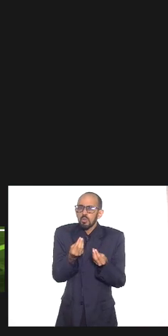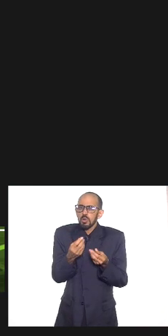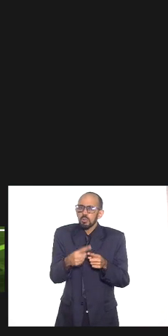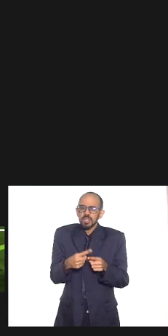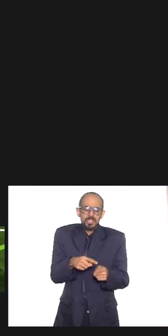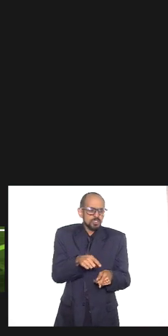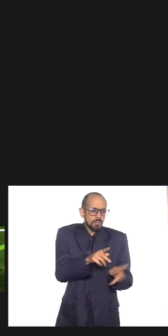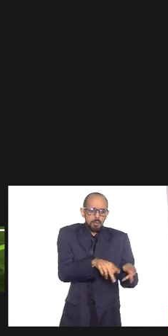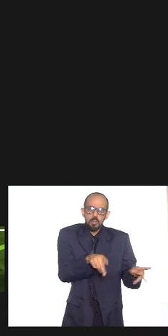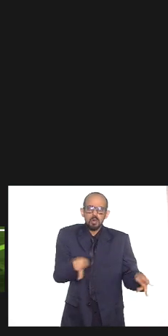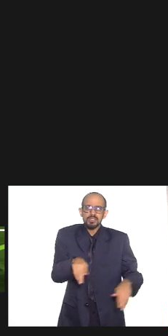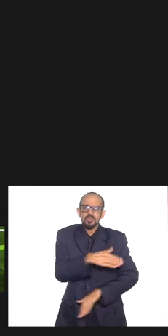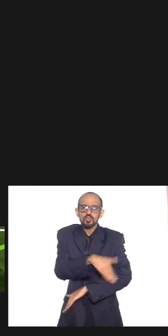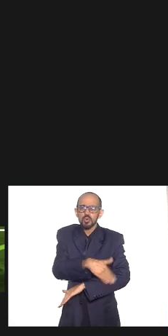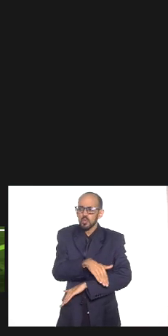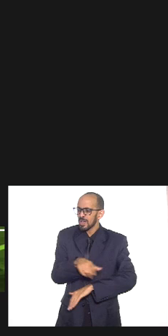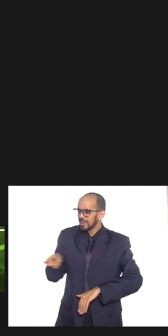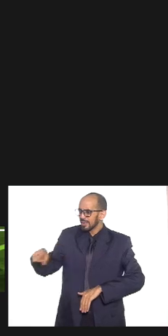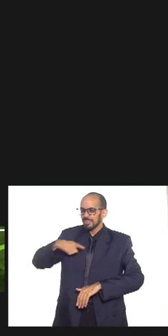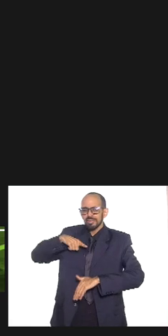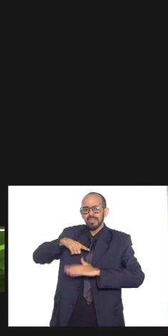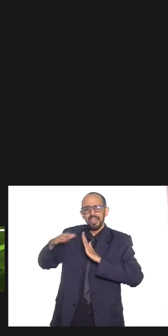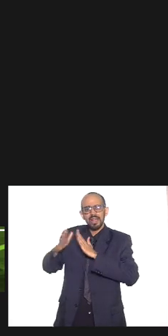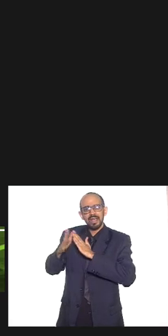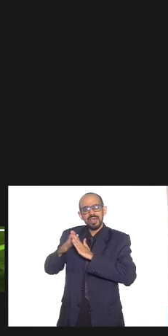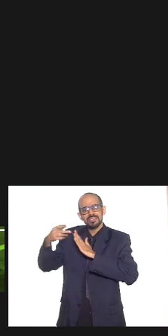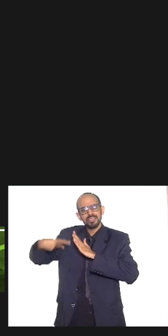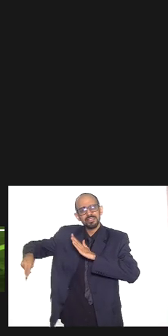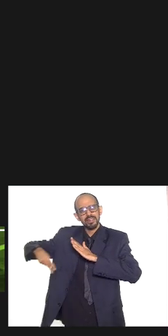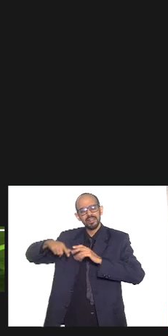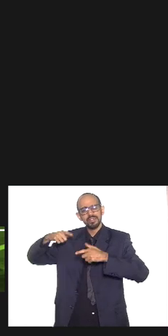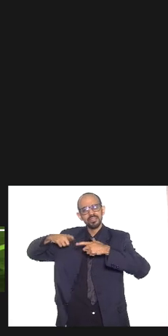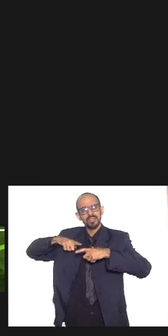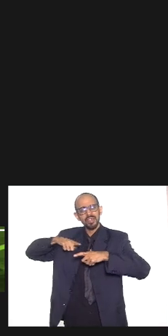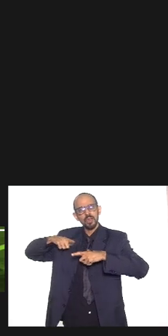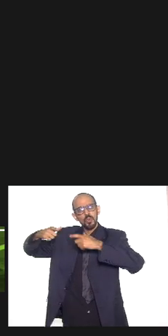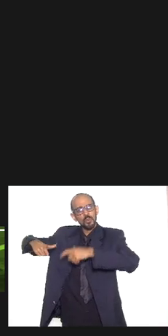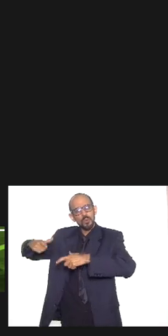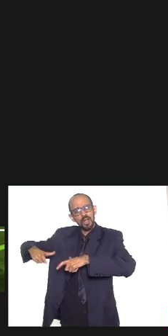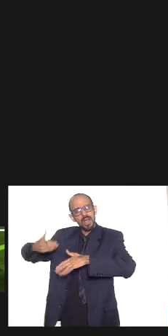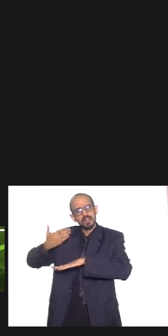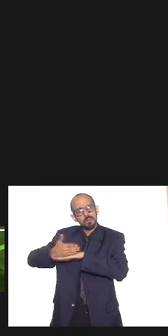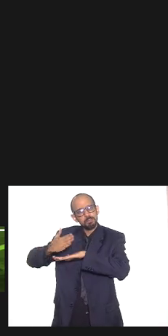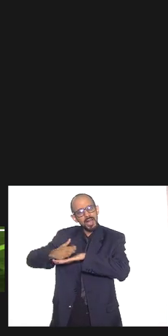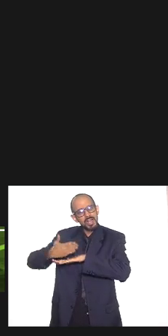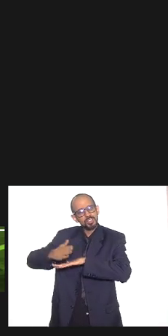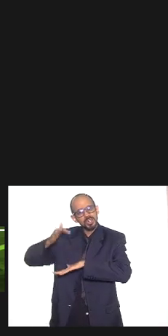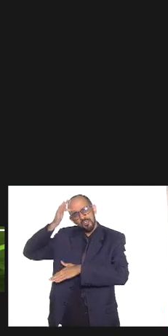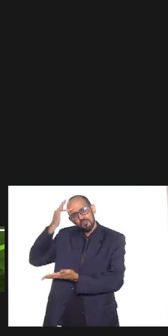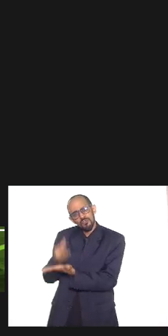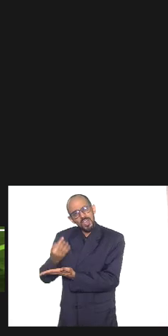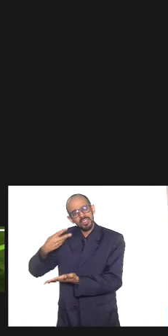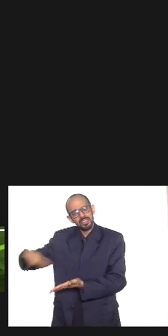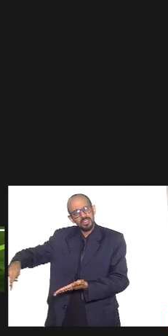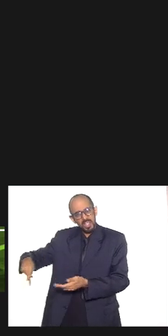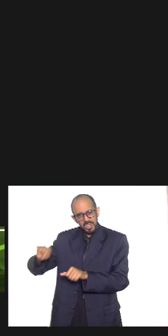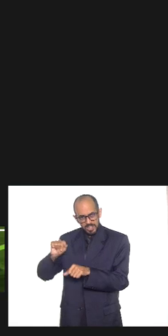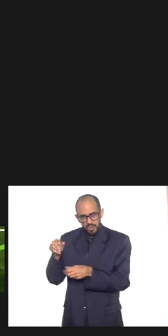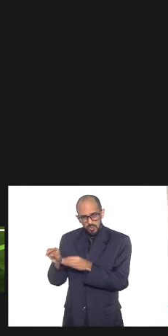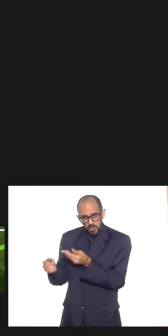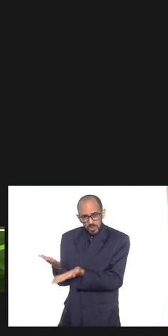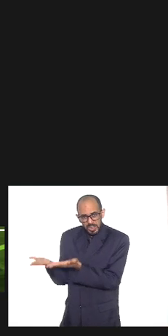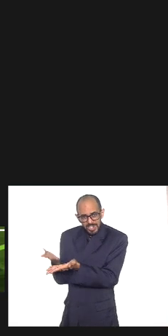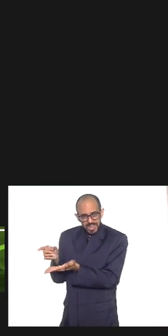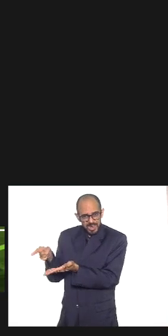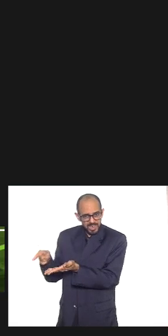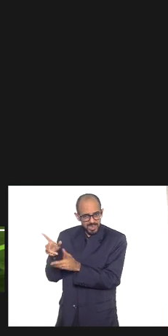aquele indivíduo que tem a residência dele que tem o espaço dele que tem o espaço também onde pratica a sua pé e dá a ele o tratamento de população de rua então